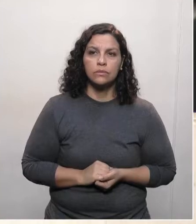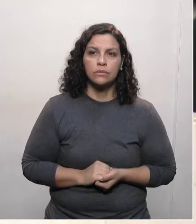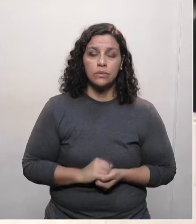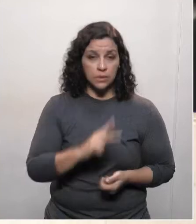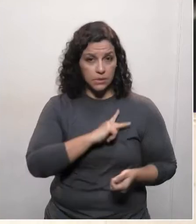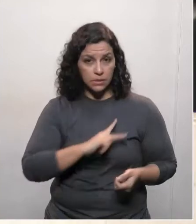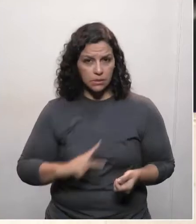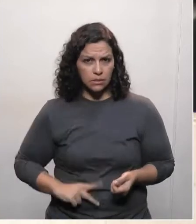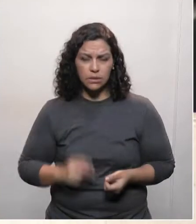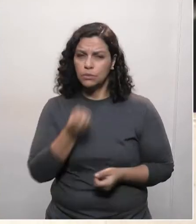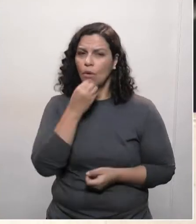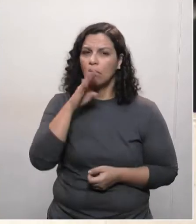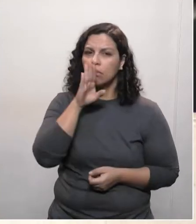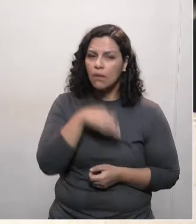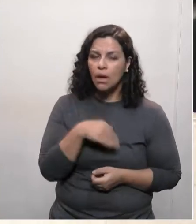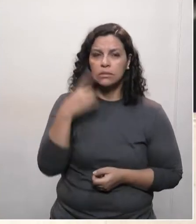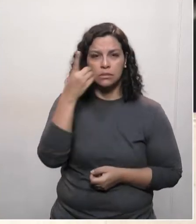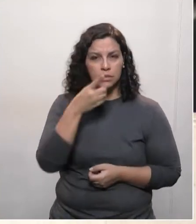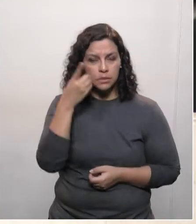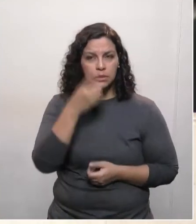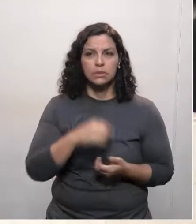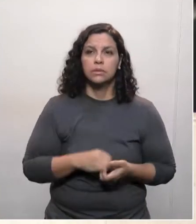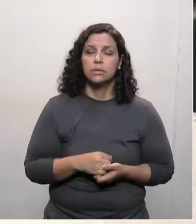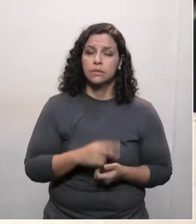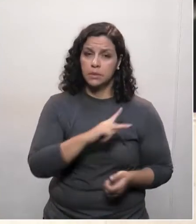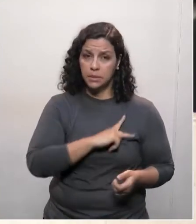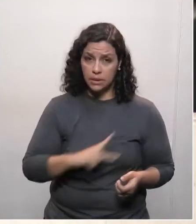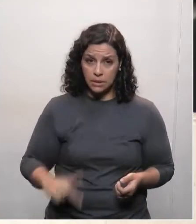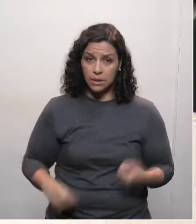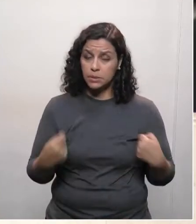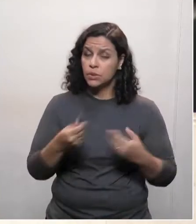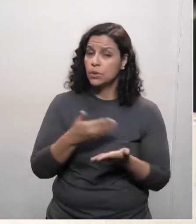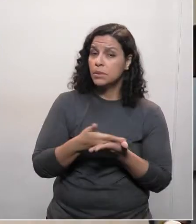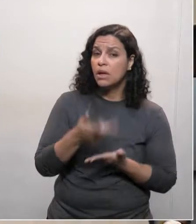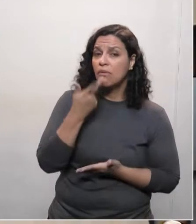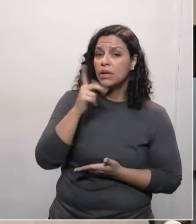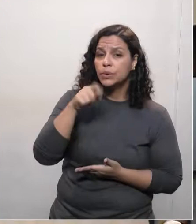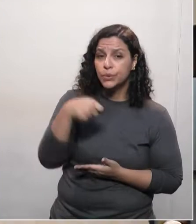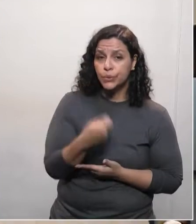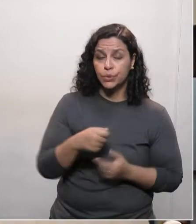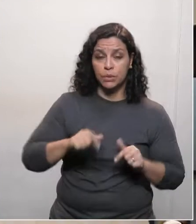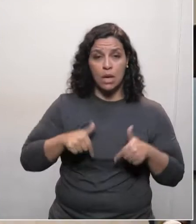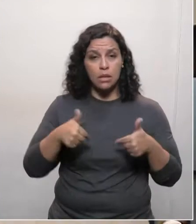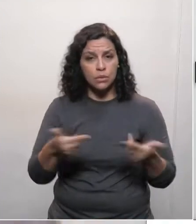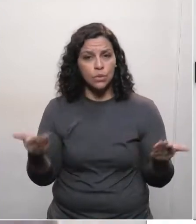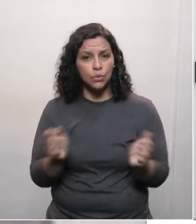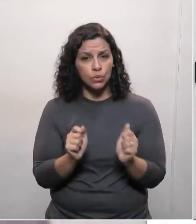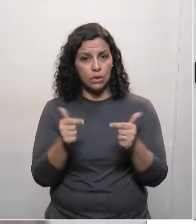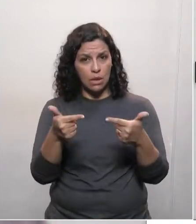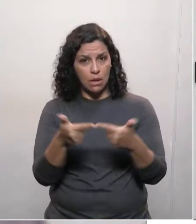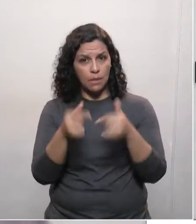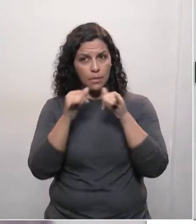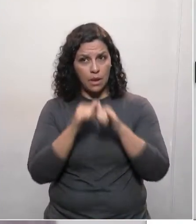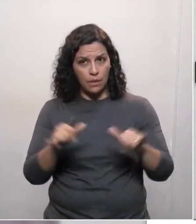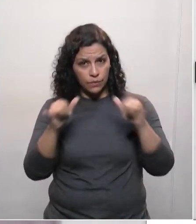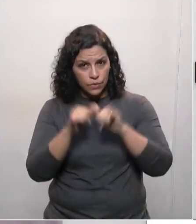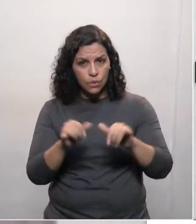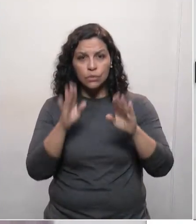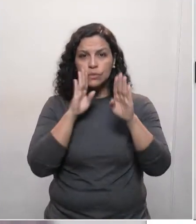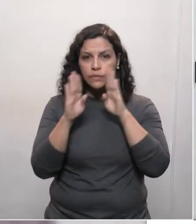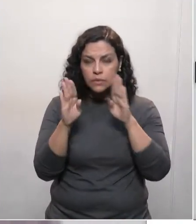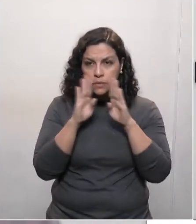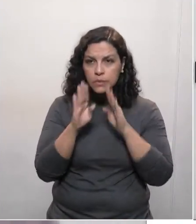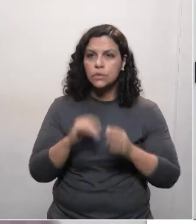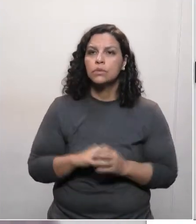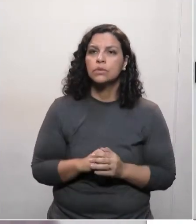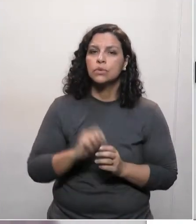Presidente, boa tarde, senhores deputados. Presidente, eu tenho que começar falando dessa atitude de hoje da Assembleia, divulgada nas suas redes sociais,